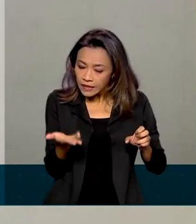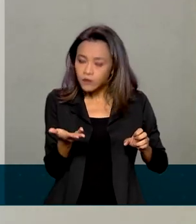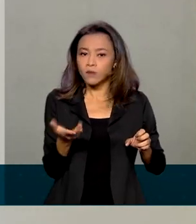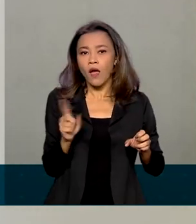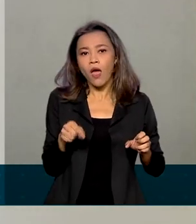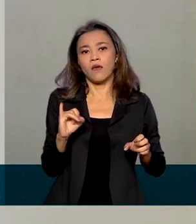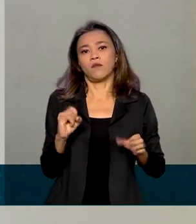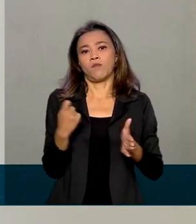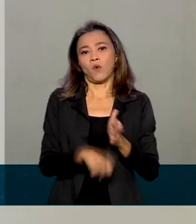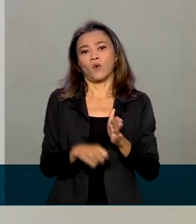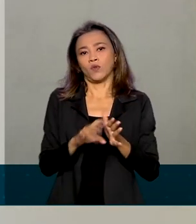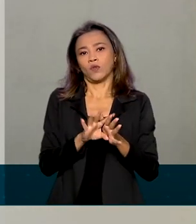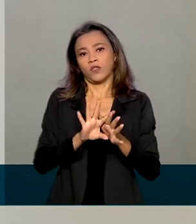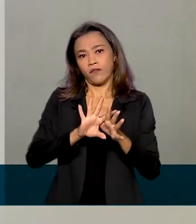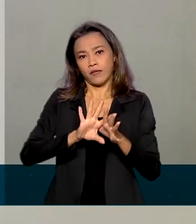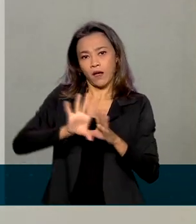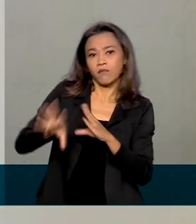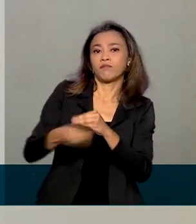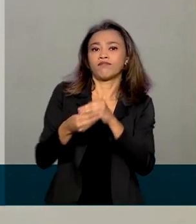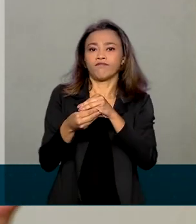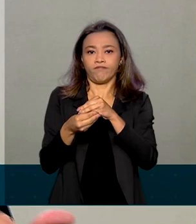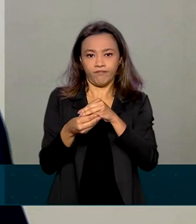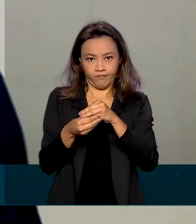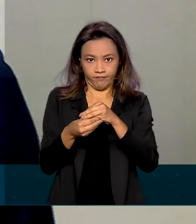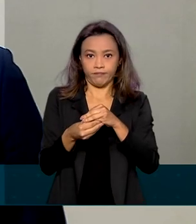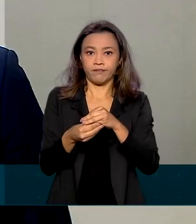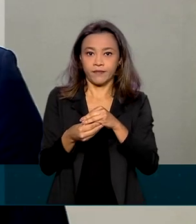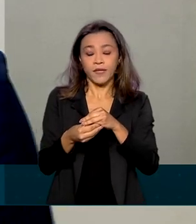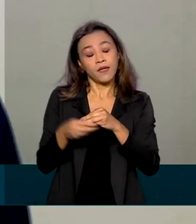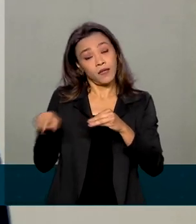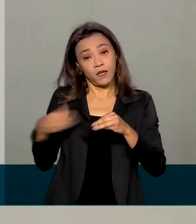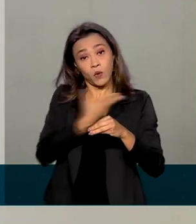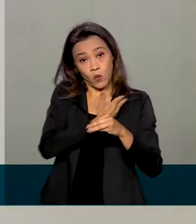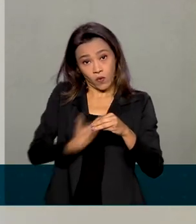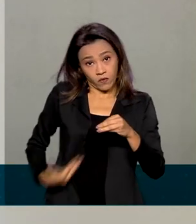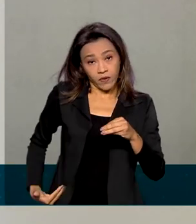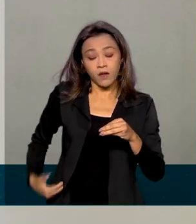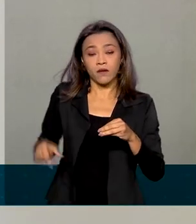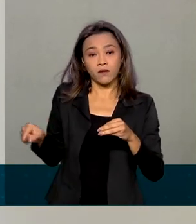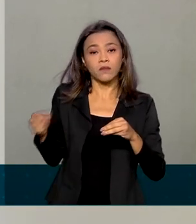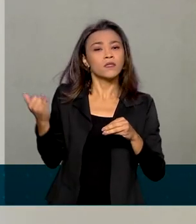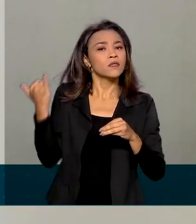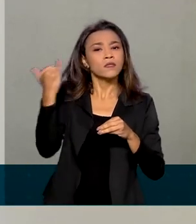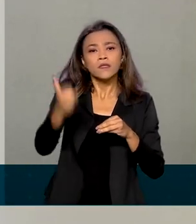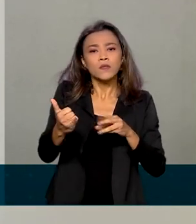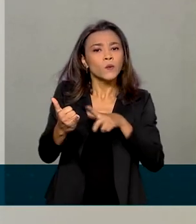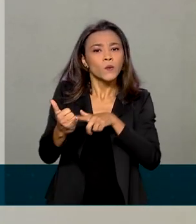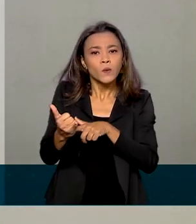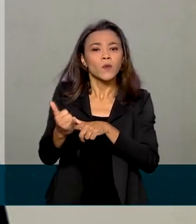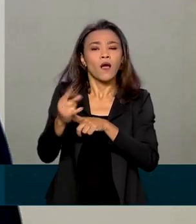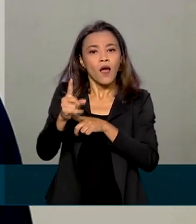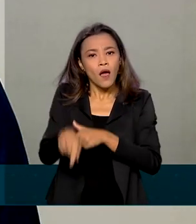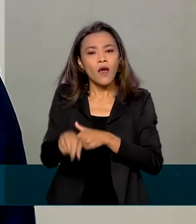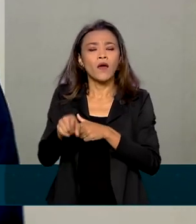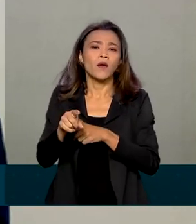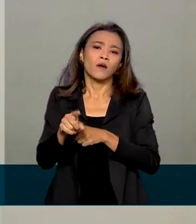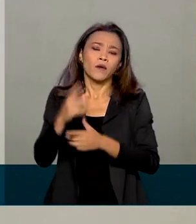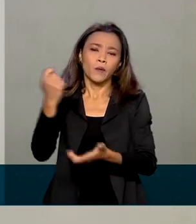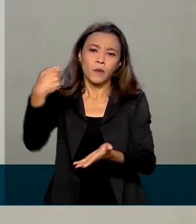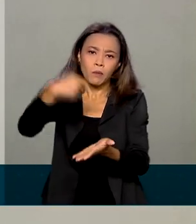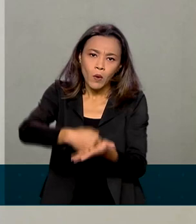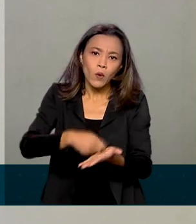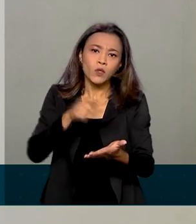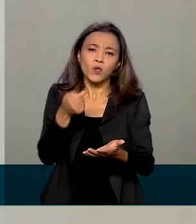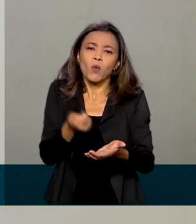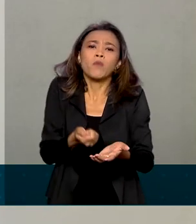valor agregado, que também na versão do governo seria conhecido como um imposto ou uma contribuição sobre bens e